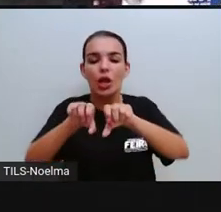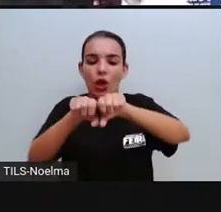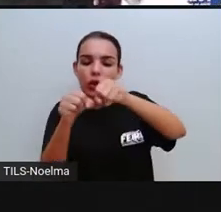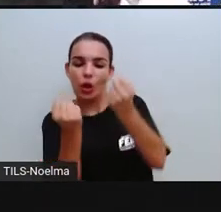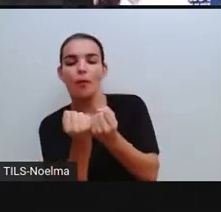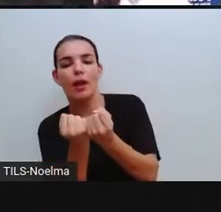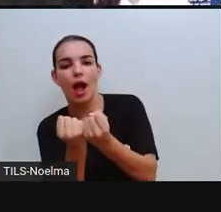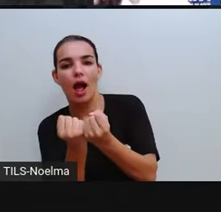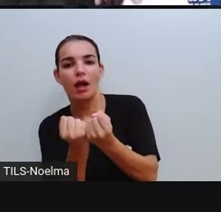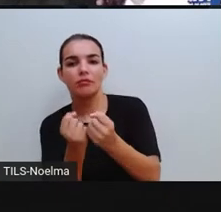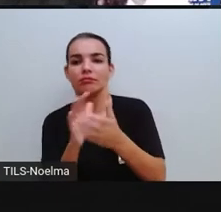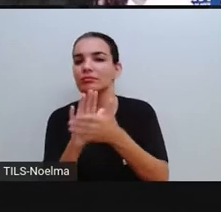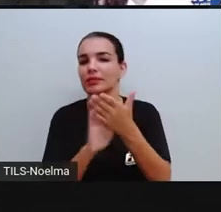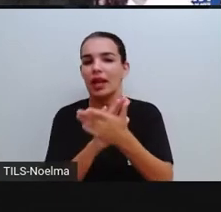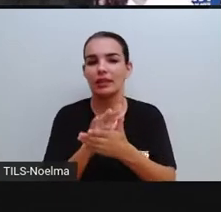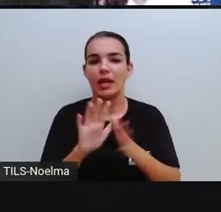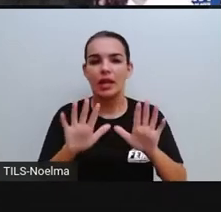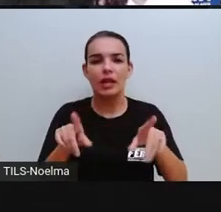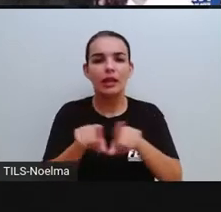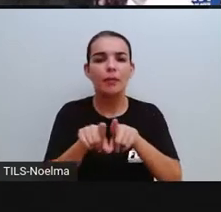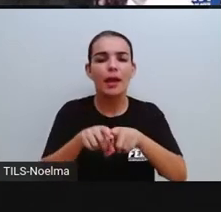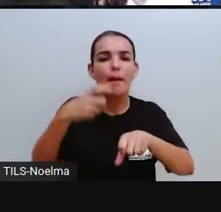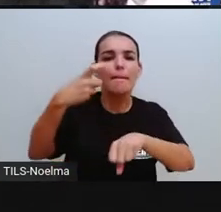não é? E as pedras?